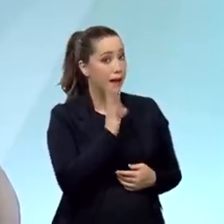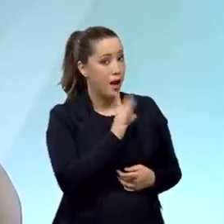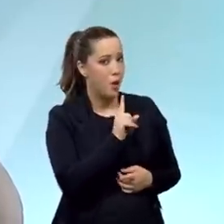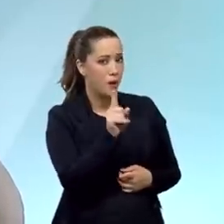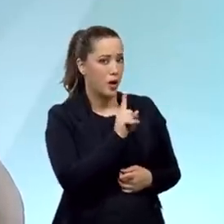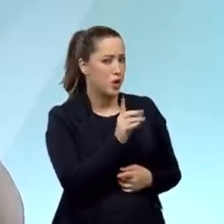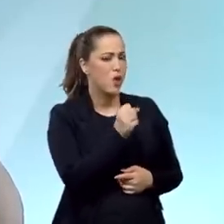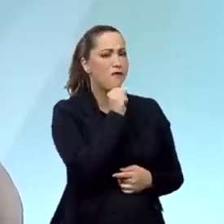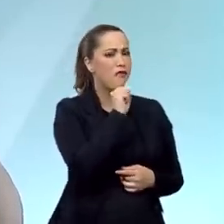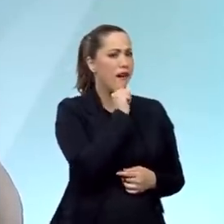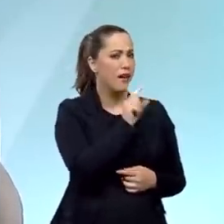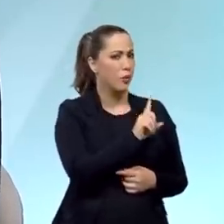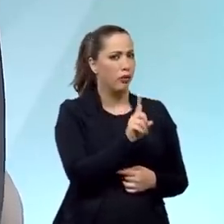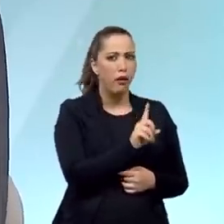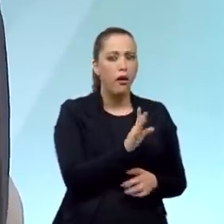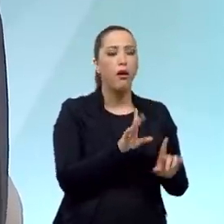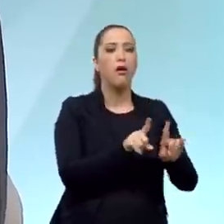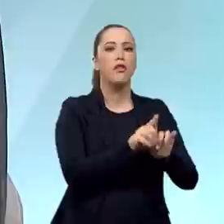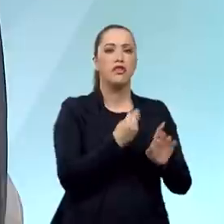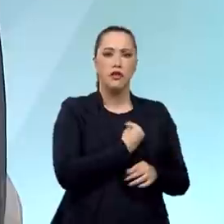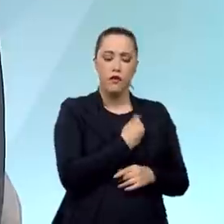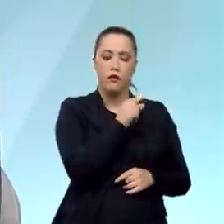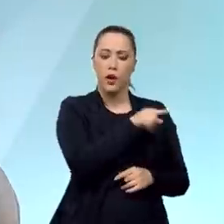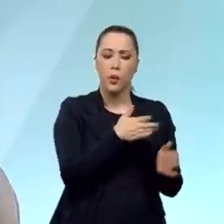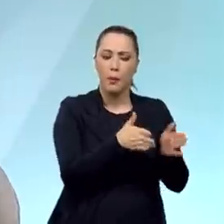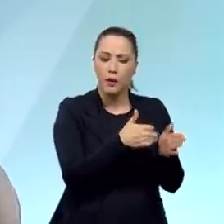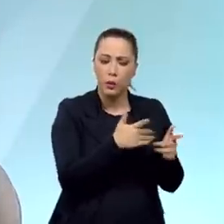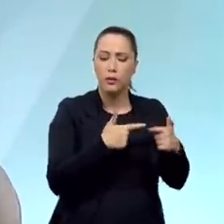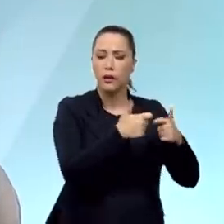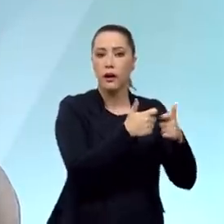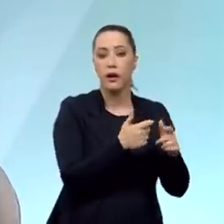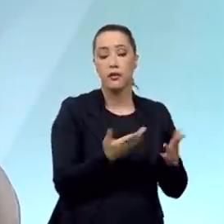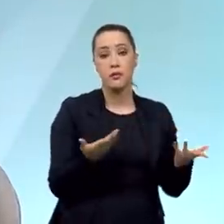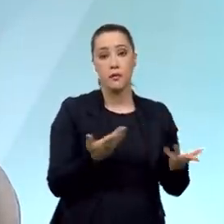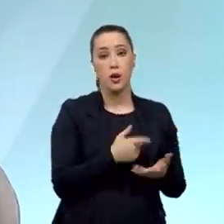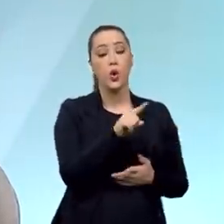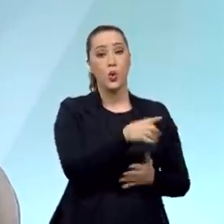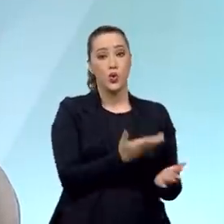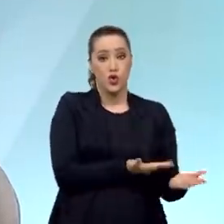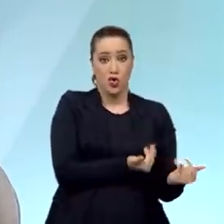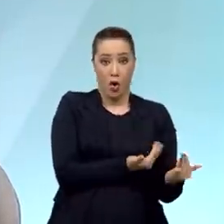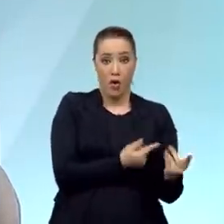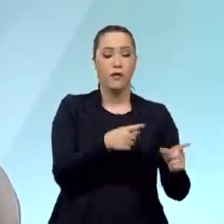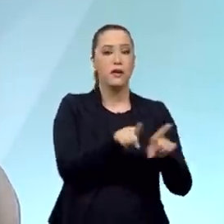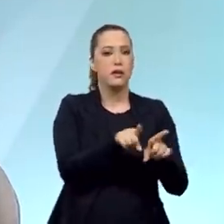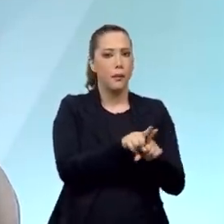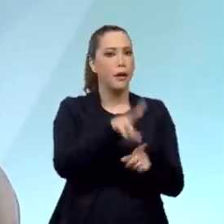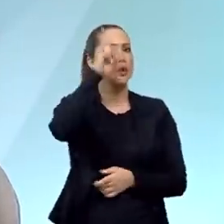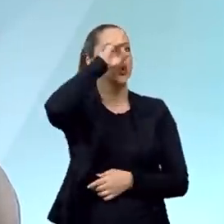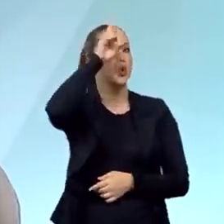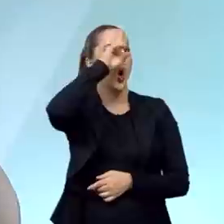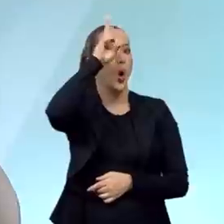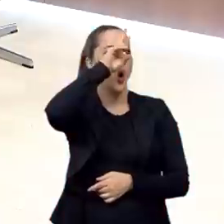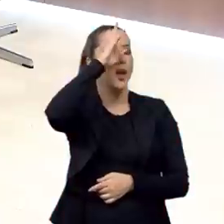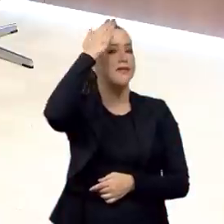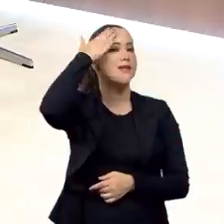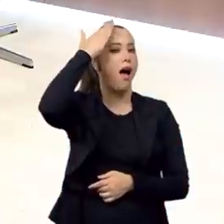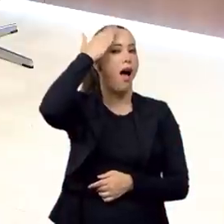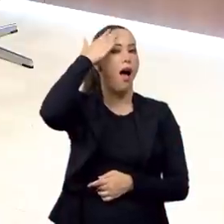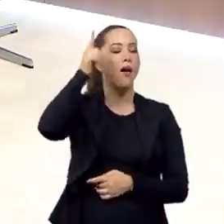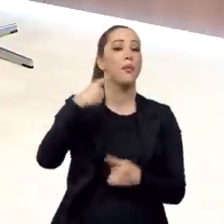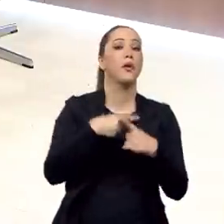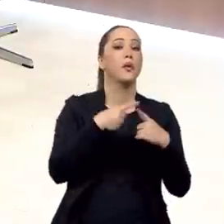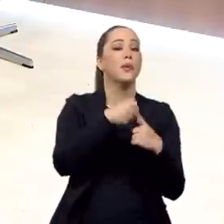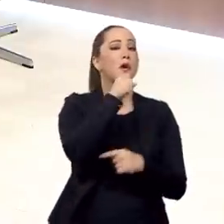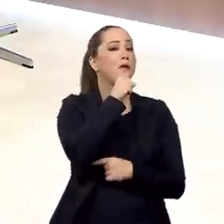dos mais velhos que viveram a guerra. Os mais novos têm as histórias contadas pelos avós,